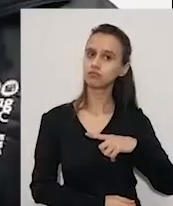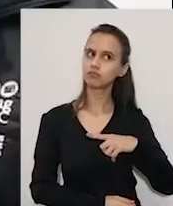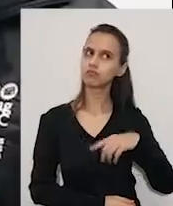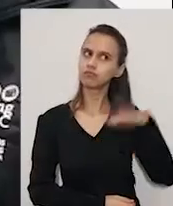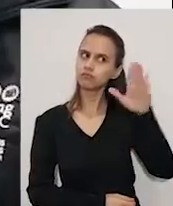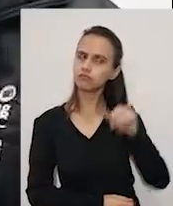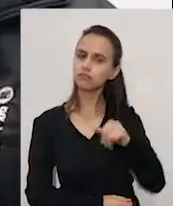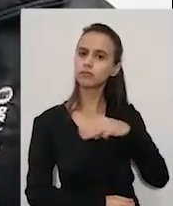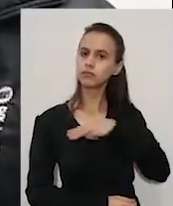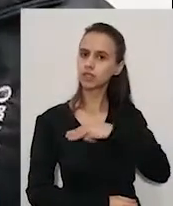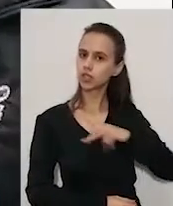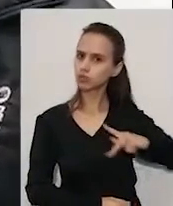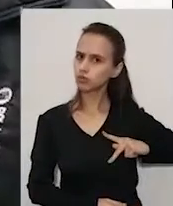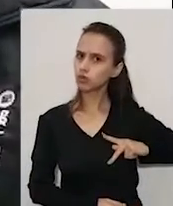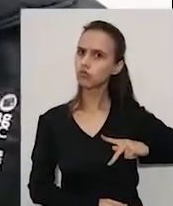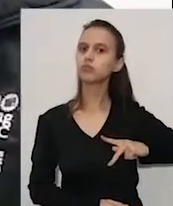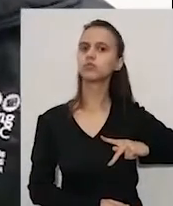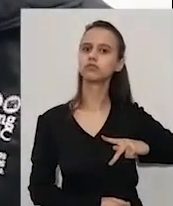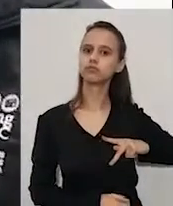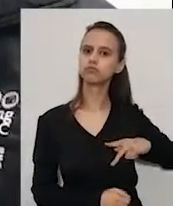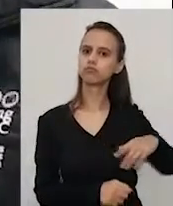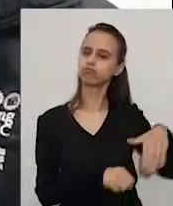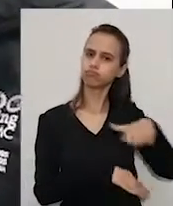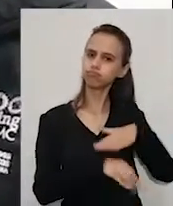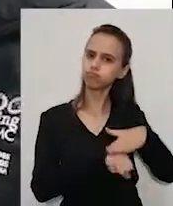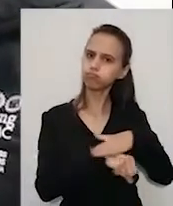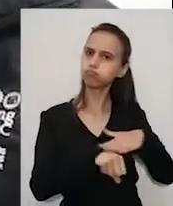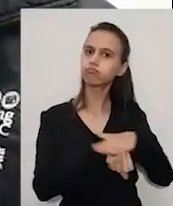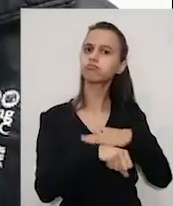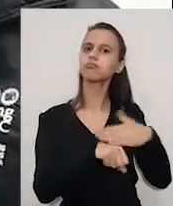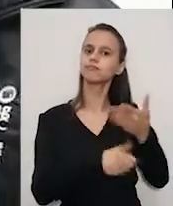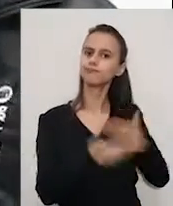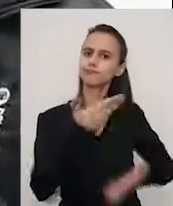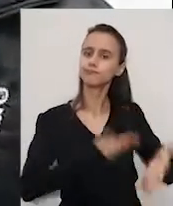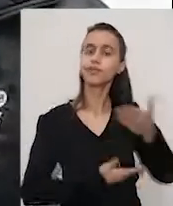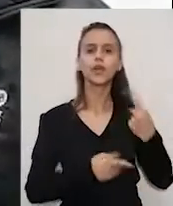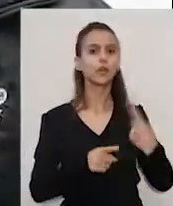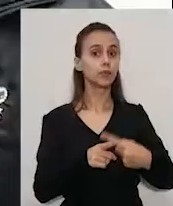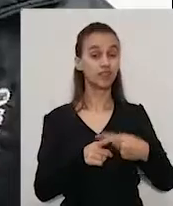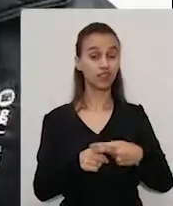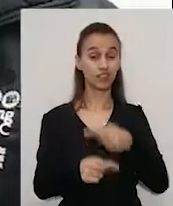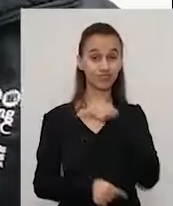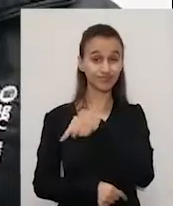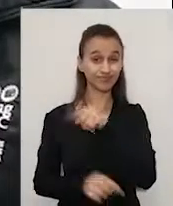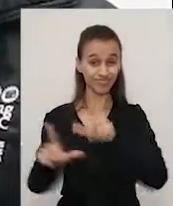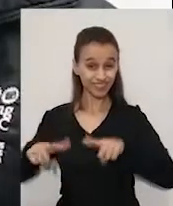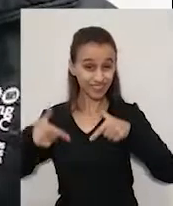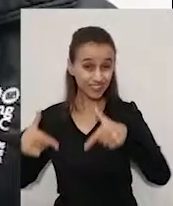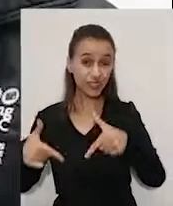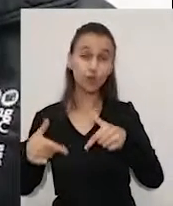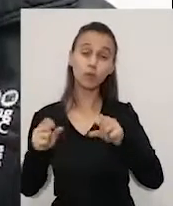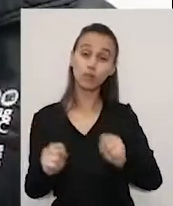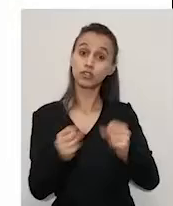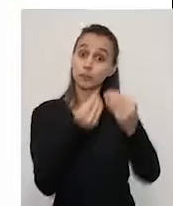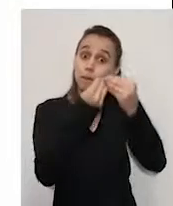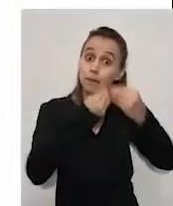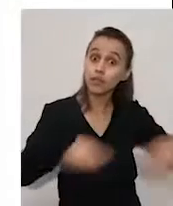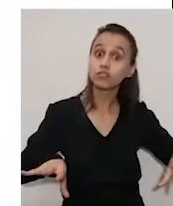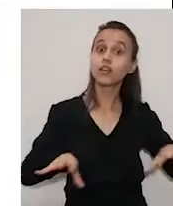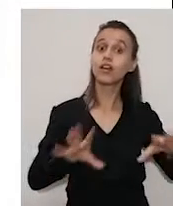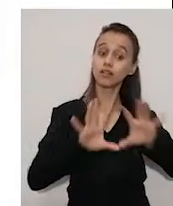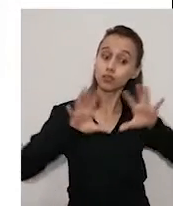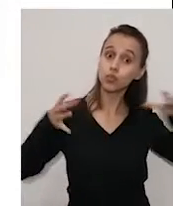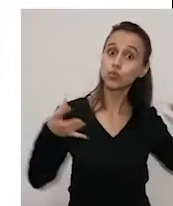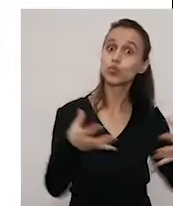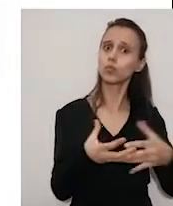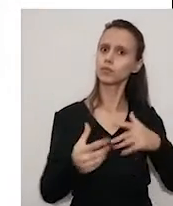sejam tomadas as devidas providências. As ações antissindicais prejudicam a organização dos trabalhadores por